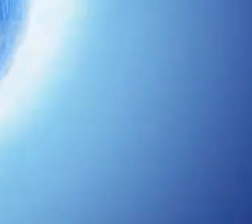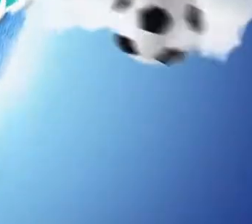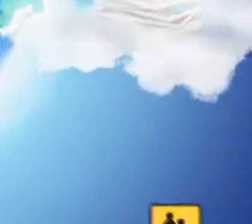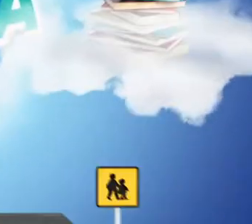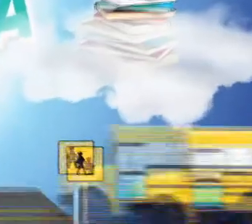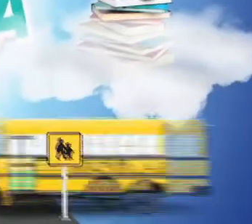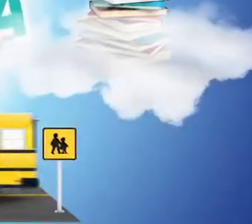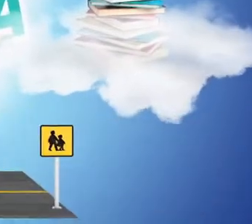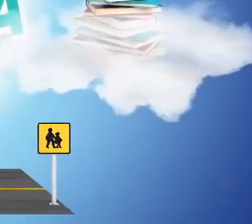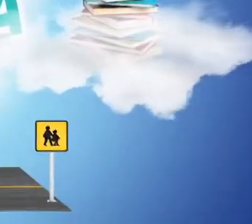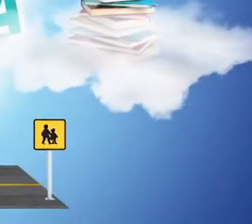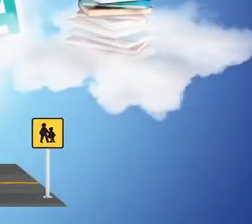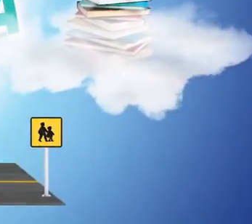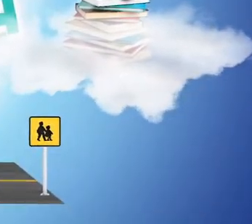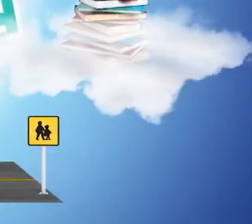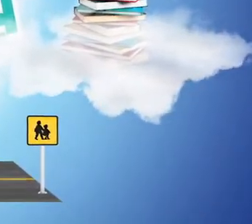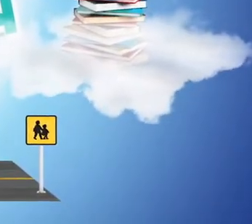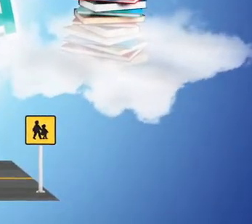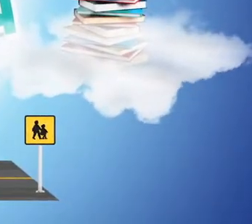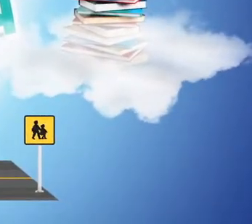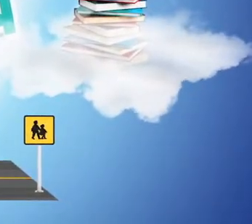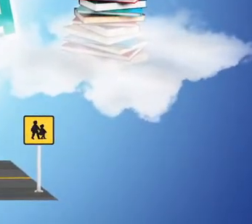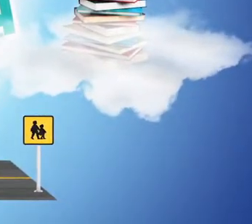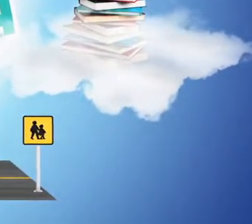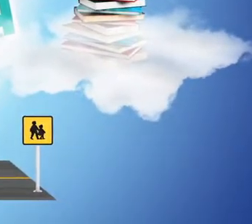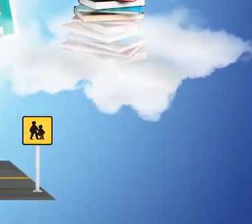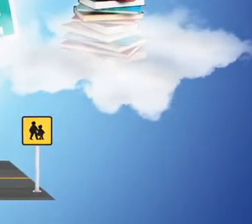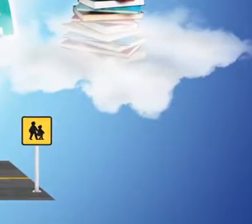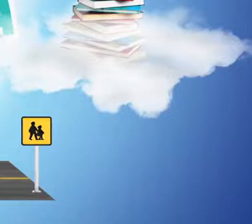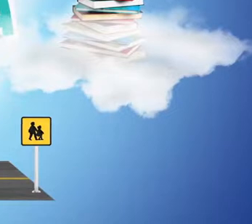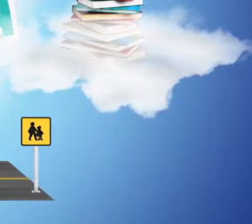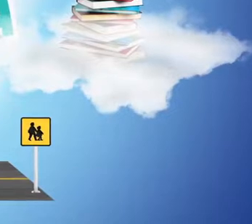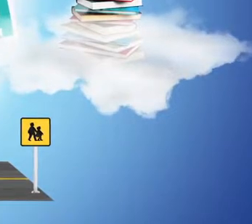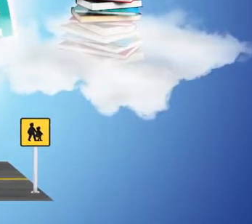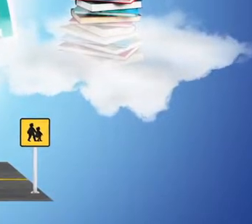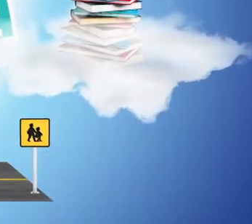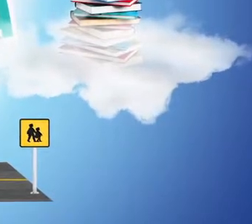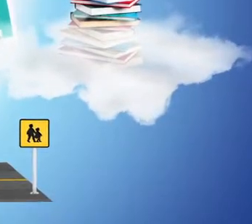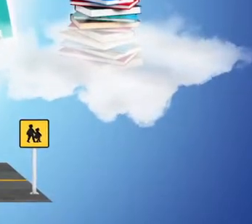Fiquem com Deus e um abraço.